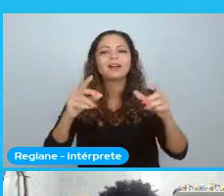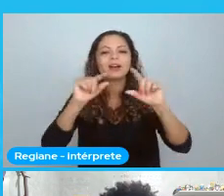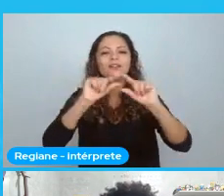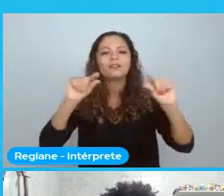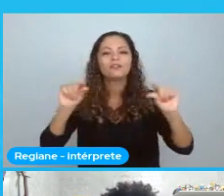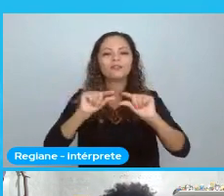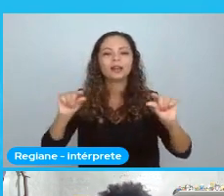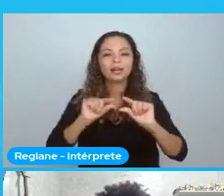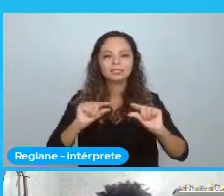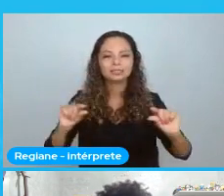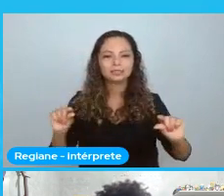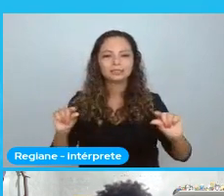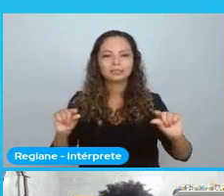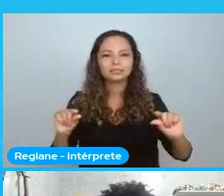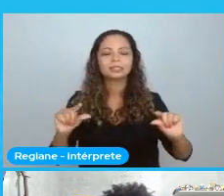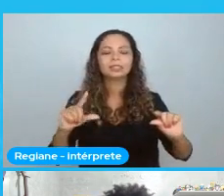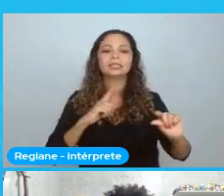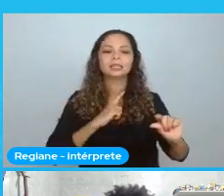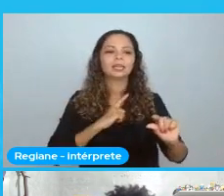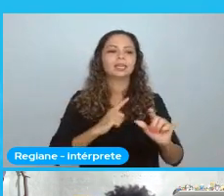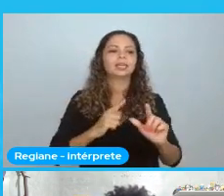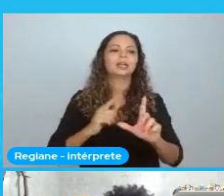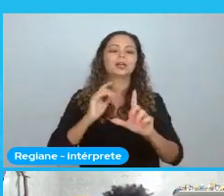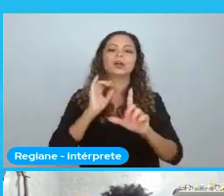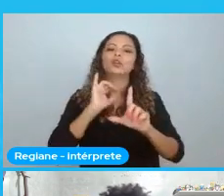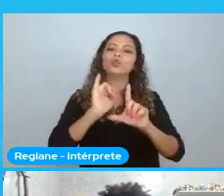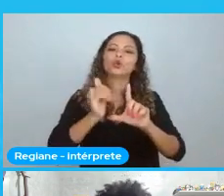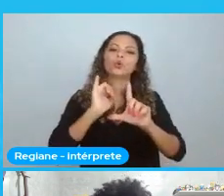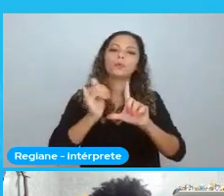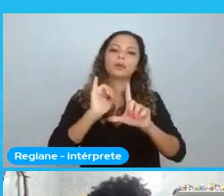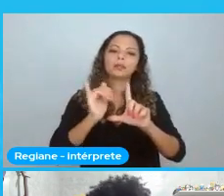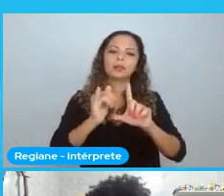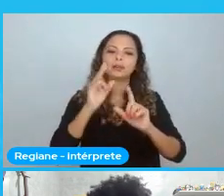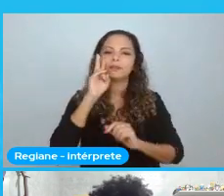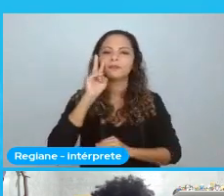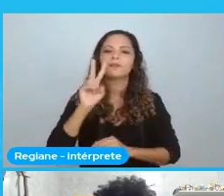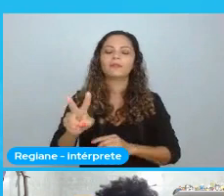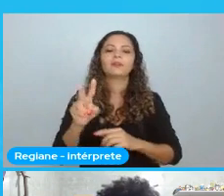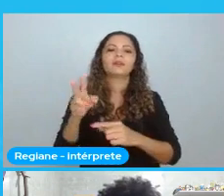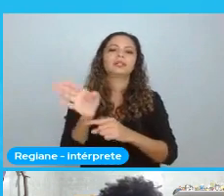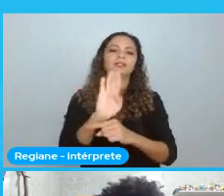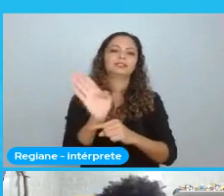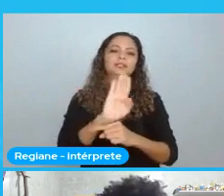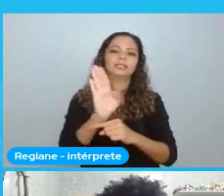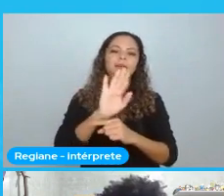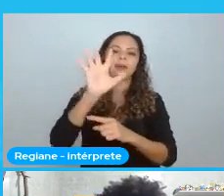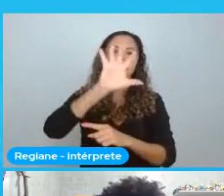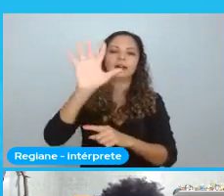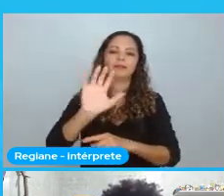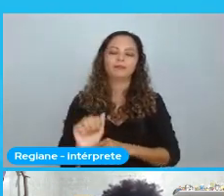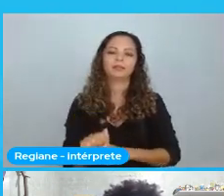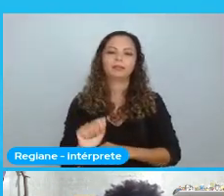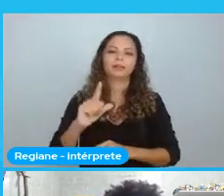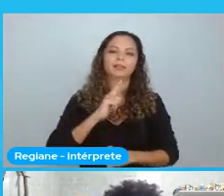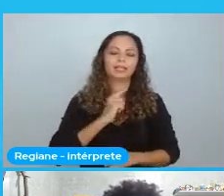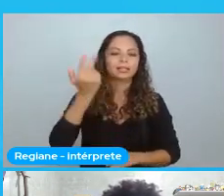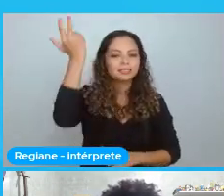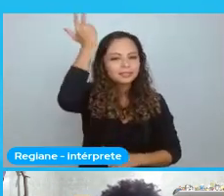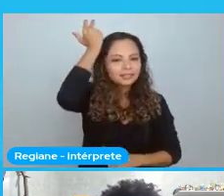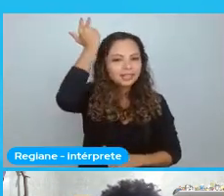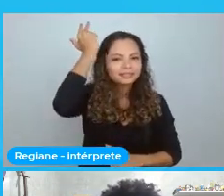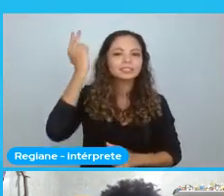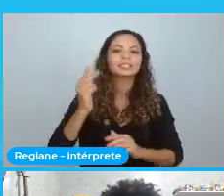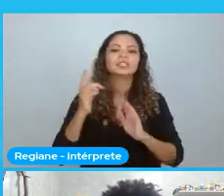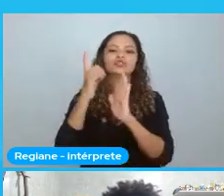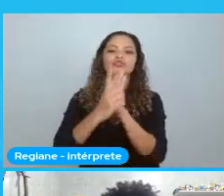De um documentário. Não sei quem assistiu a amostra de cinemas africanos. Que aconteceu pelo Sesc Digital. De